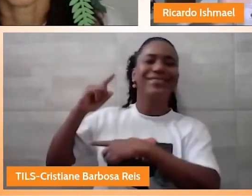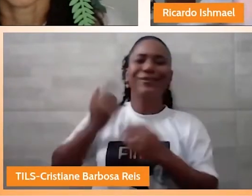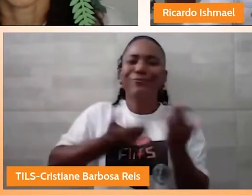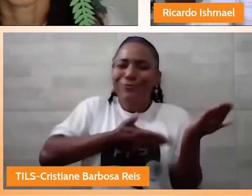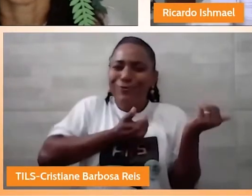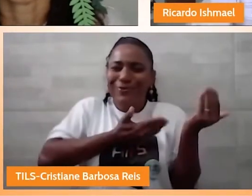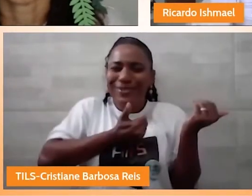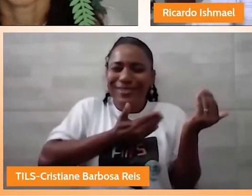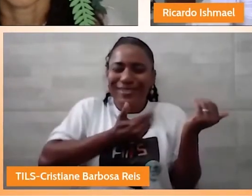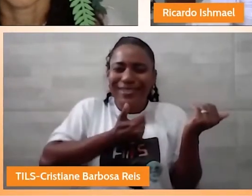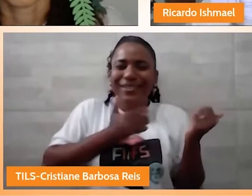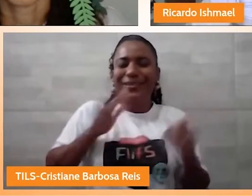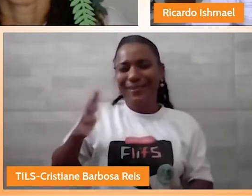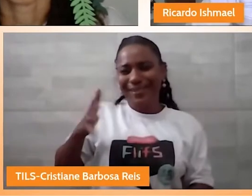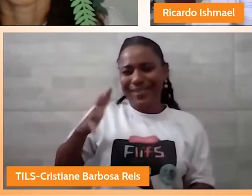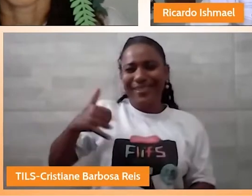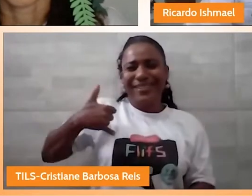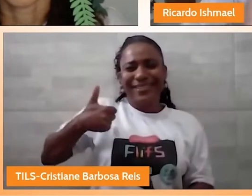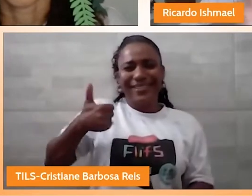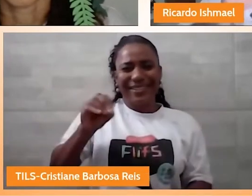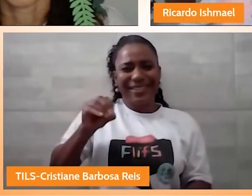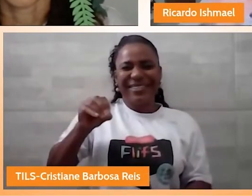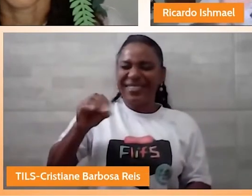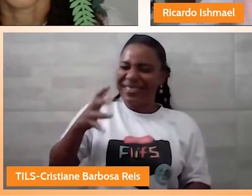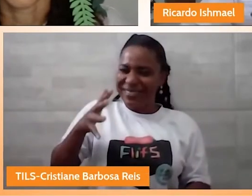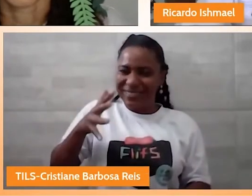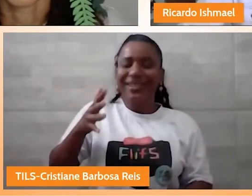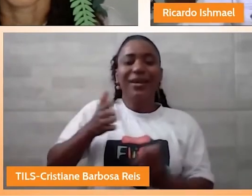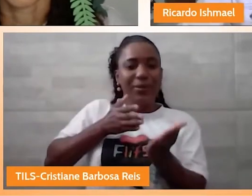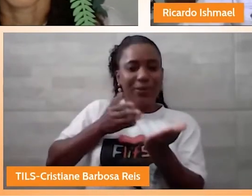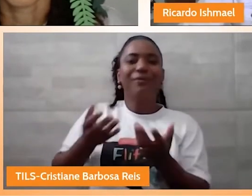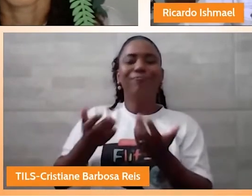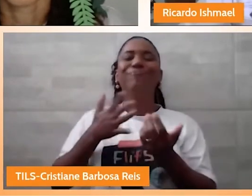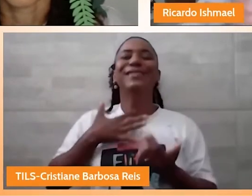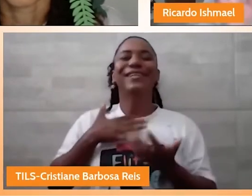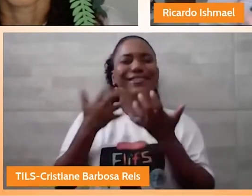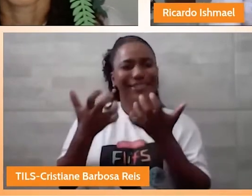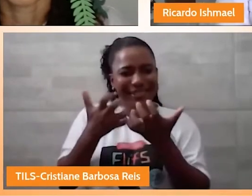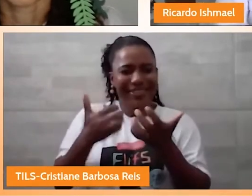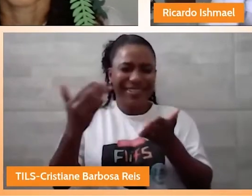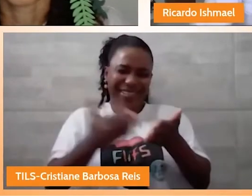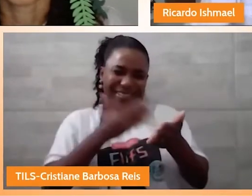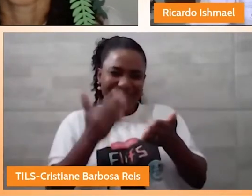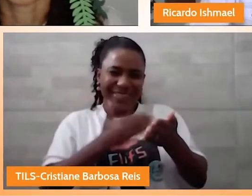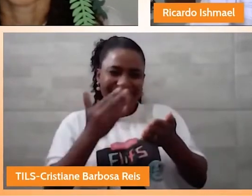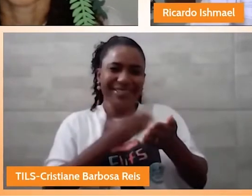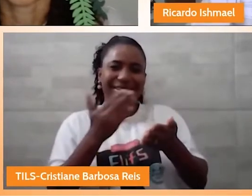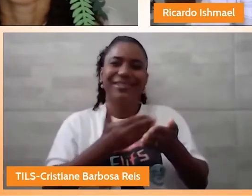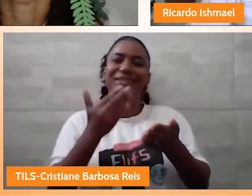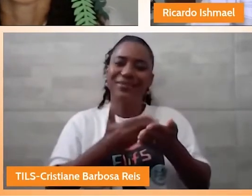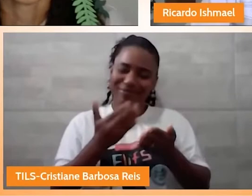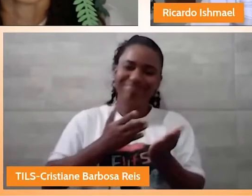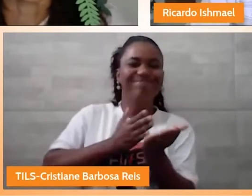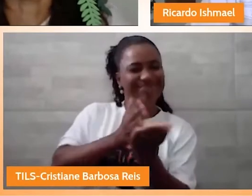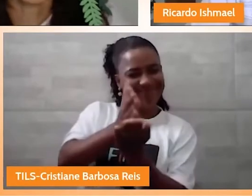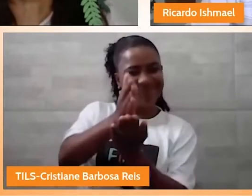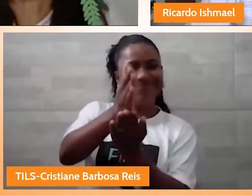lá nos idos dos 9, 10 anos, que eu entendi que era este mundo que me aguardava e, a partir de então, trilhei esse caminho.